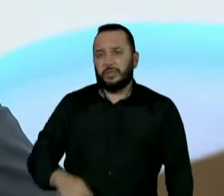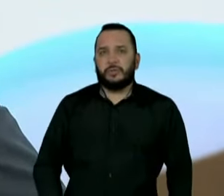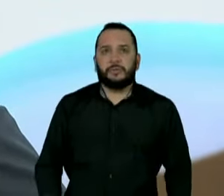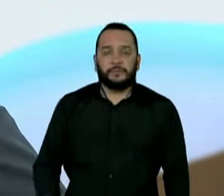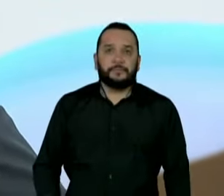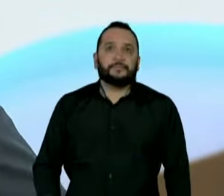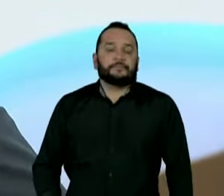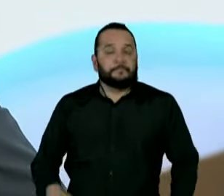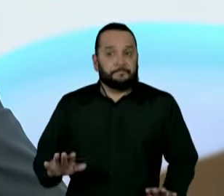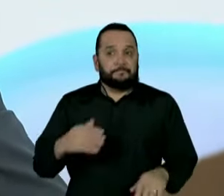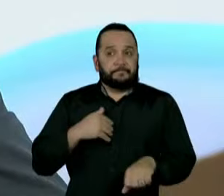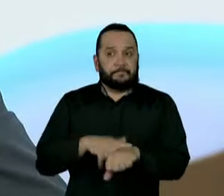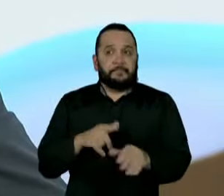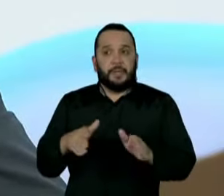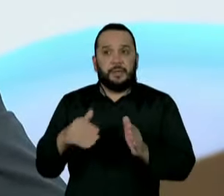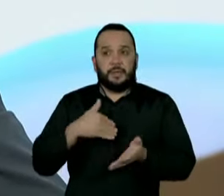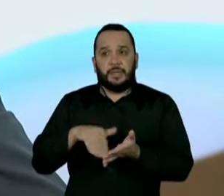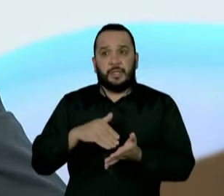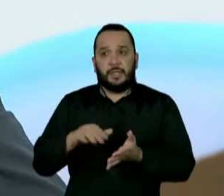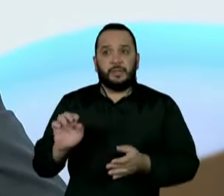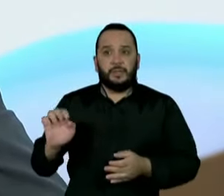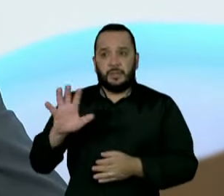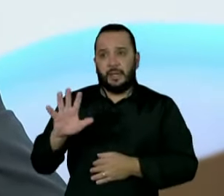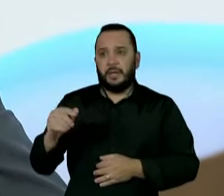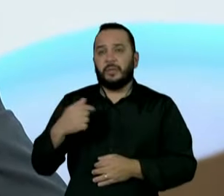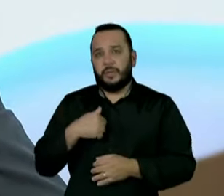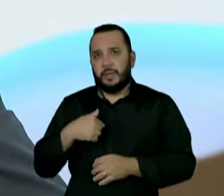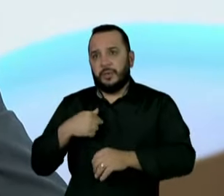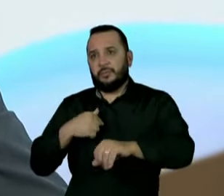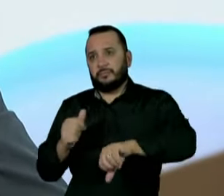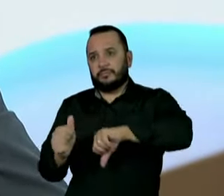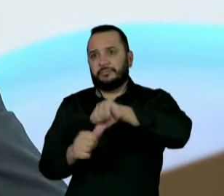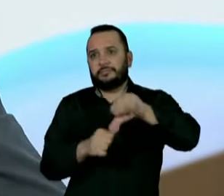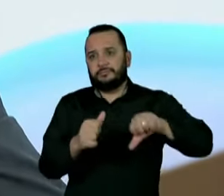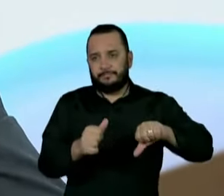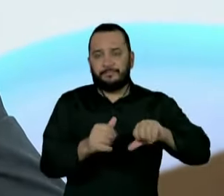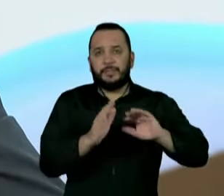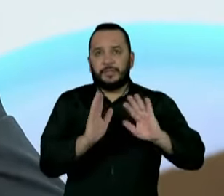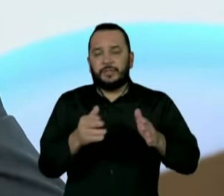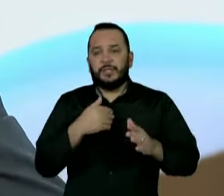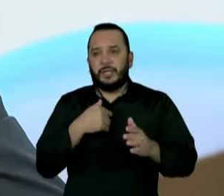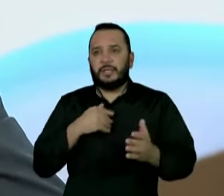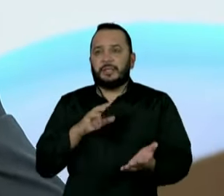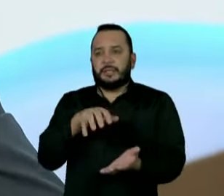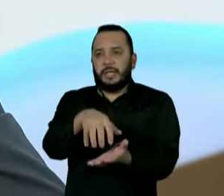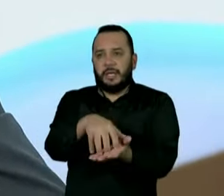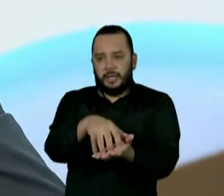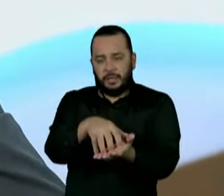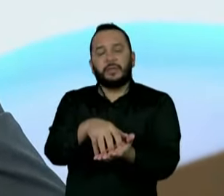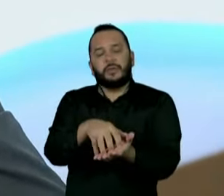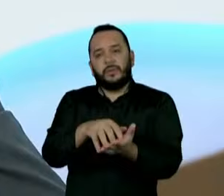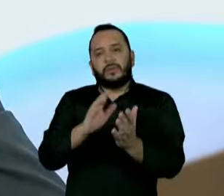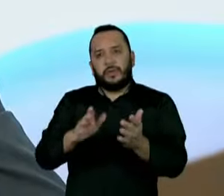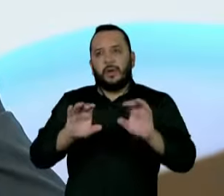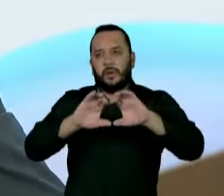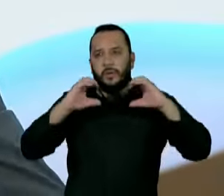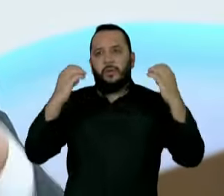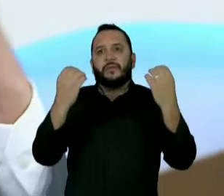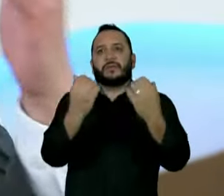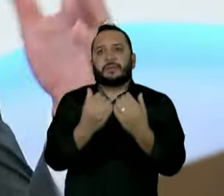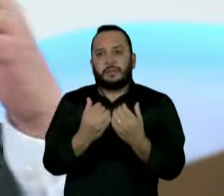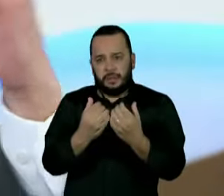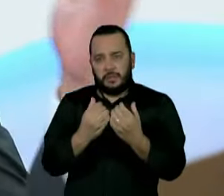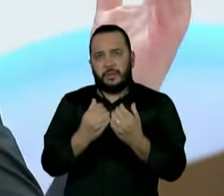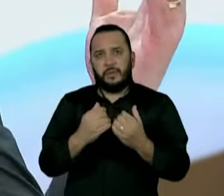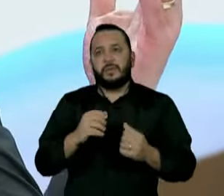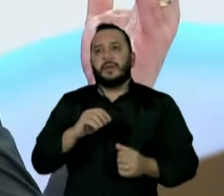período que eu fui secretário de Estado, a gente fez a concessão do Centro de Convenções da Imigrante, quando eu fui secretário de Turismo. E quando eu fui governador, depois de